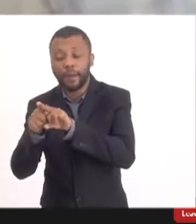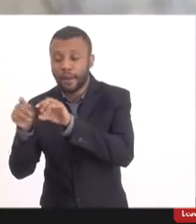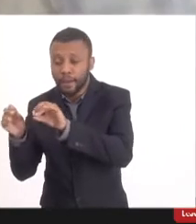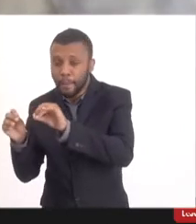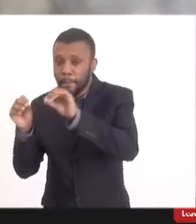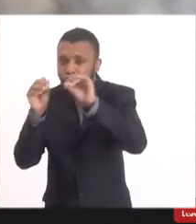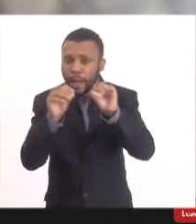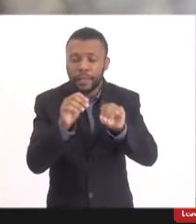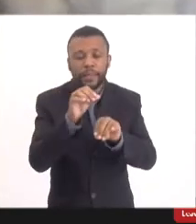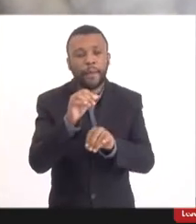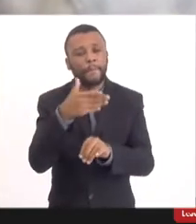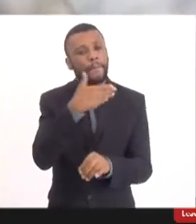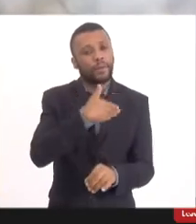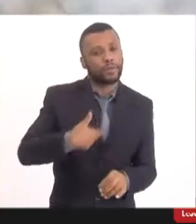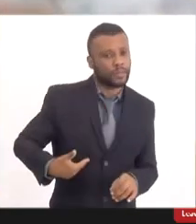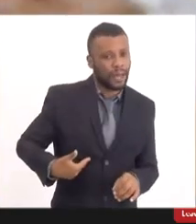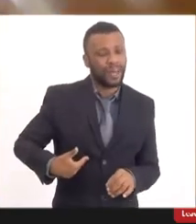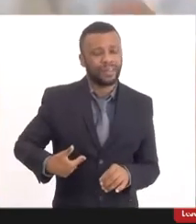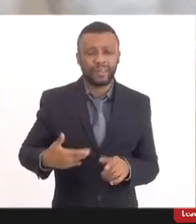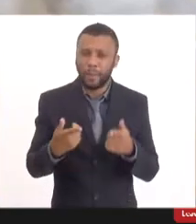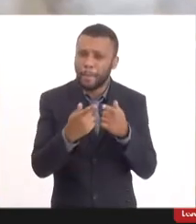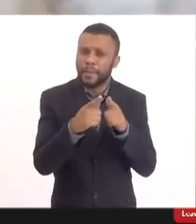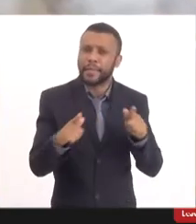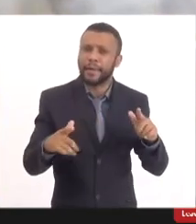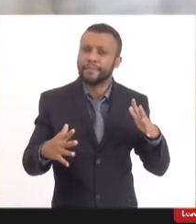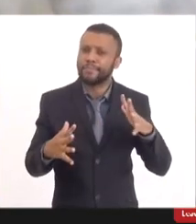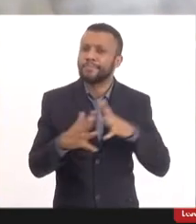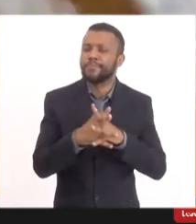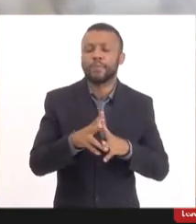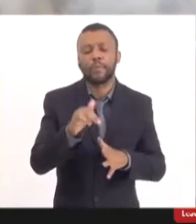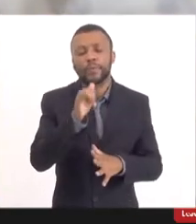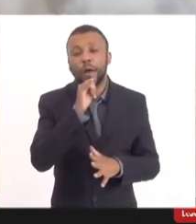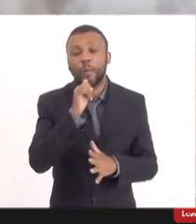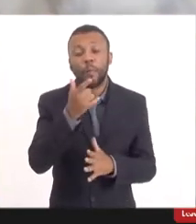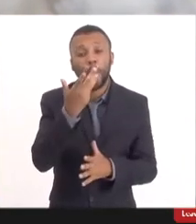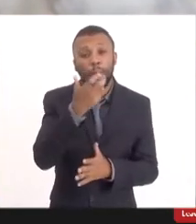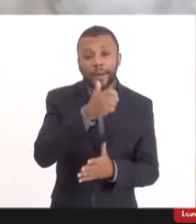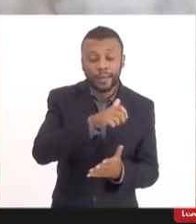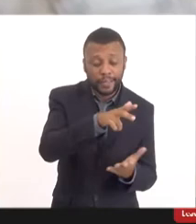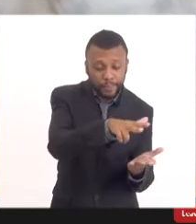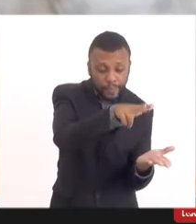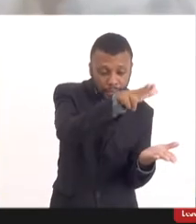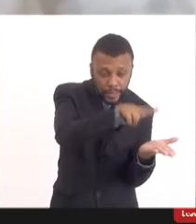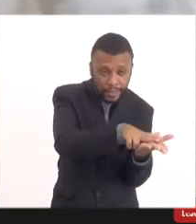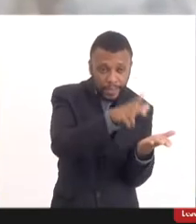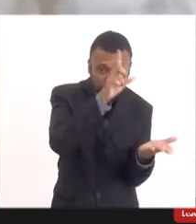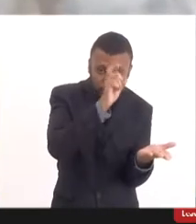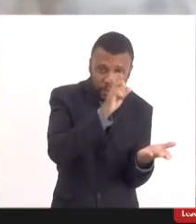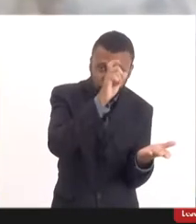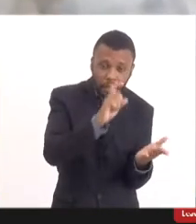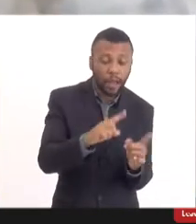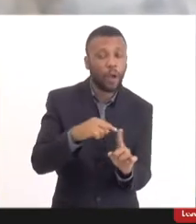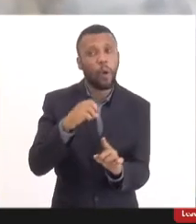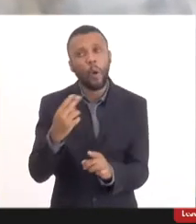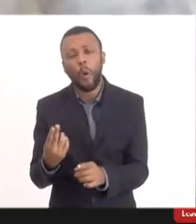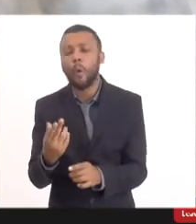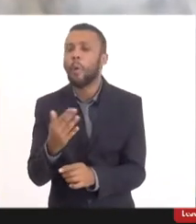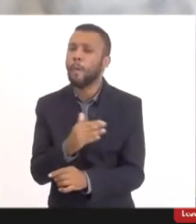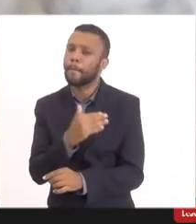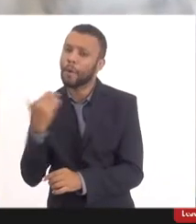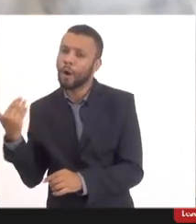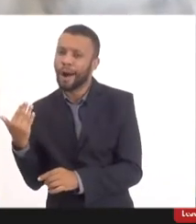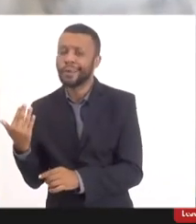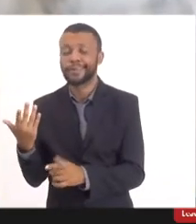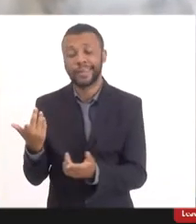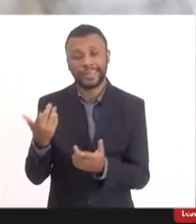trata de um evento adverso mais grave ou que leva uma criança, por exemplo, para a internação ou ao óbito, e esse evento adverso é também investigado